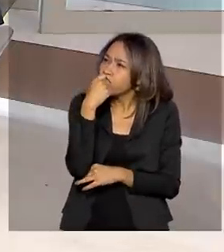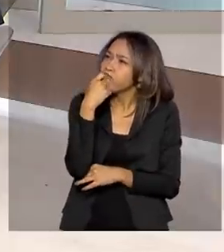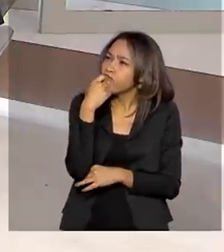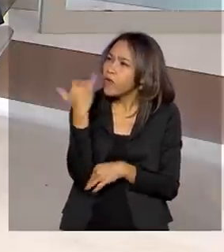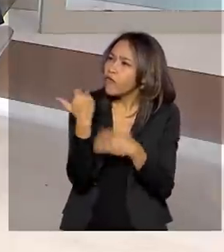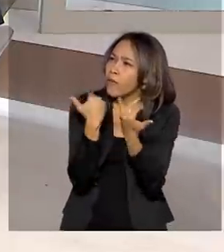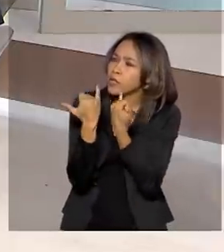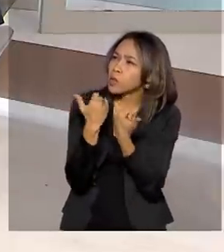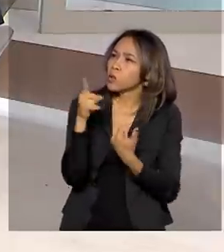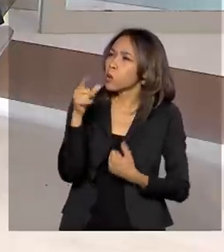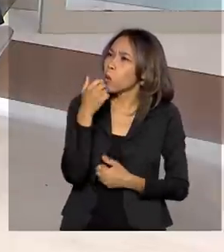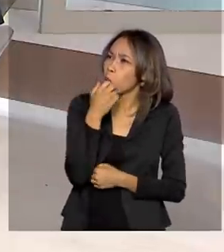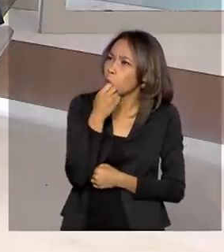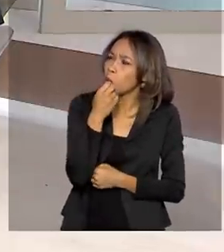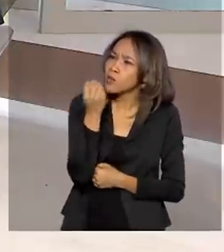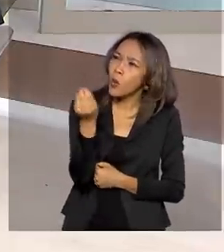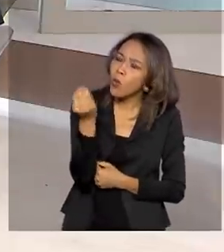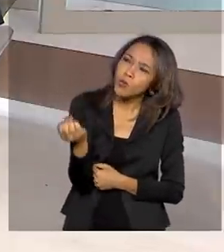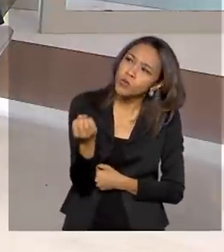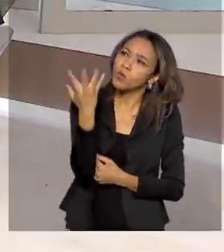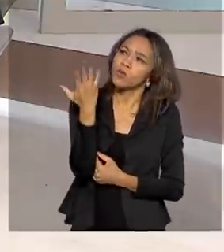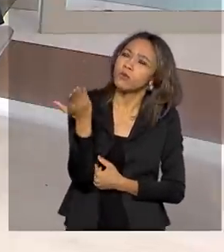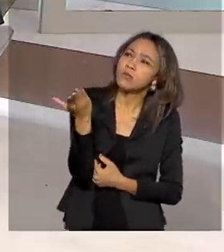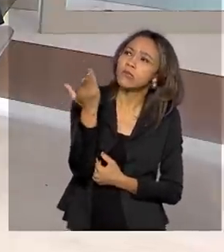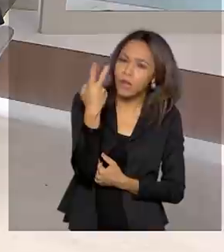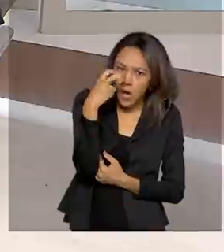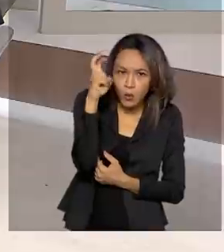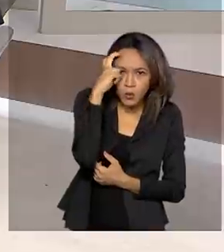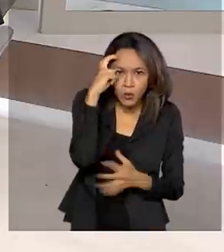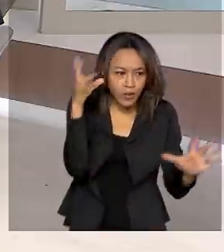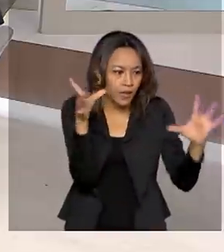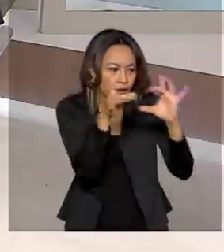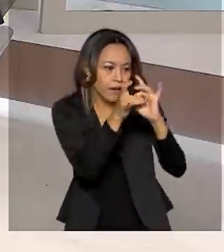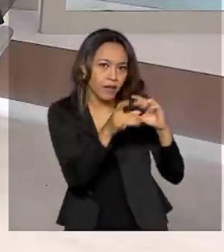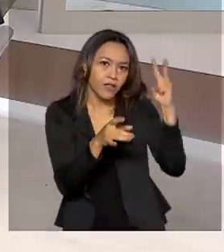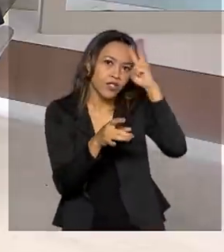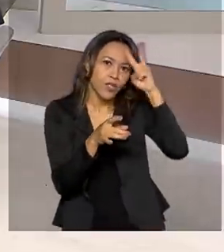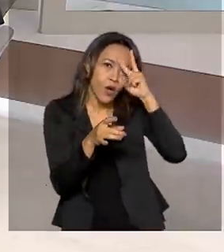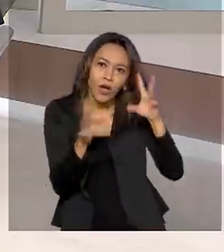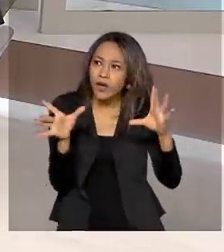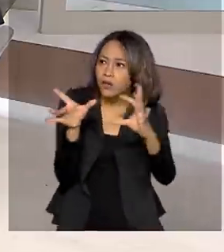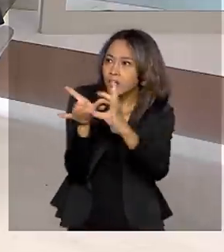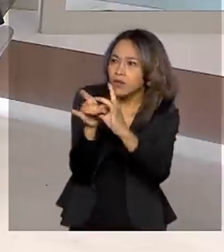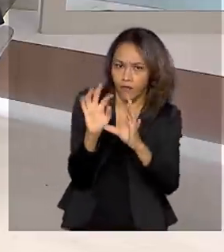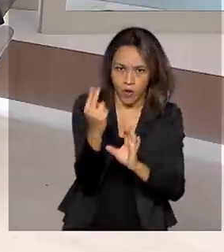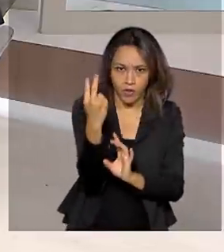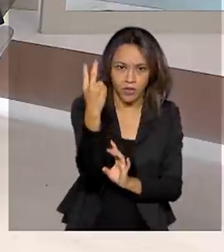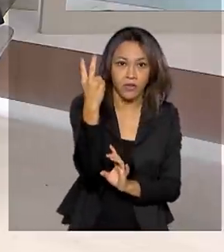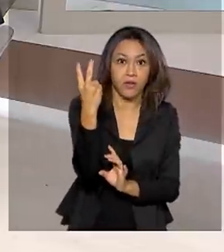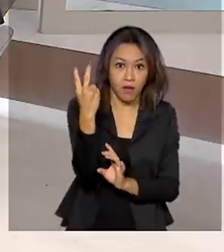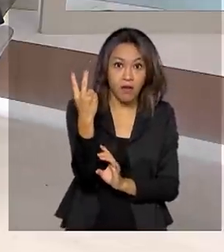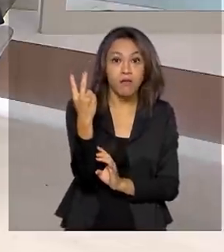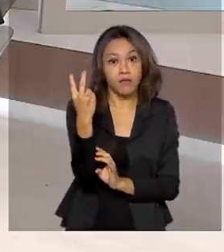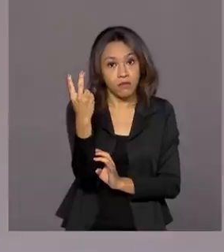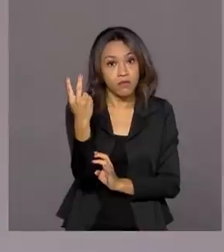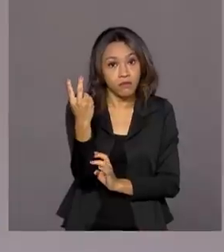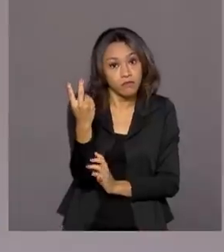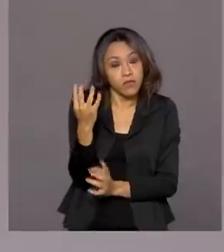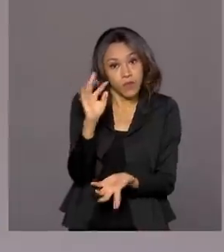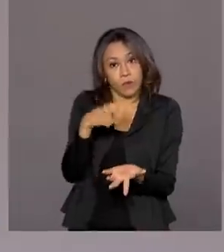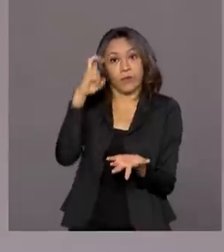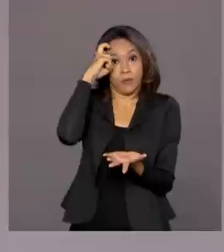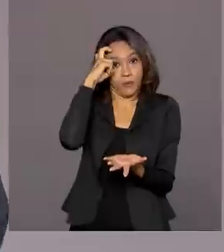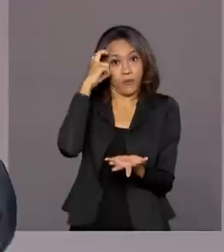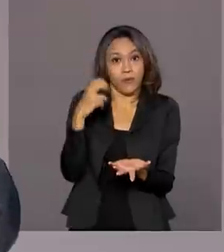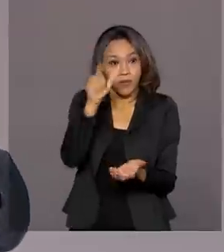sobre a origem daquilo, quer dizer, a cultura está ligada à história, está ligada à valorização da própria cultura, da